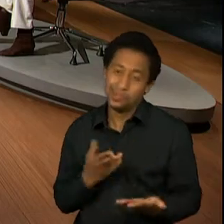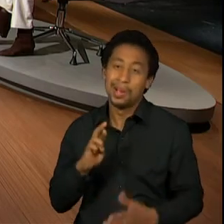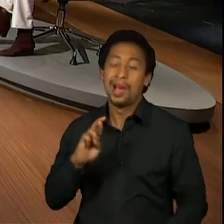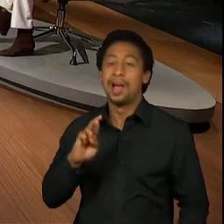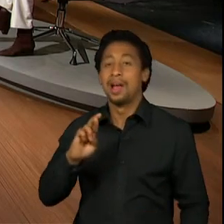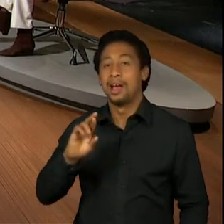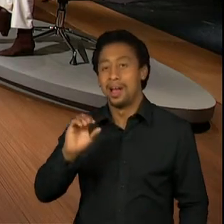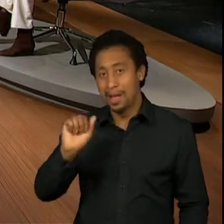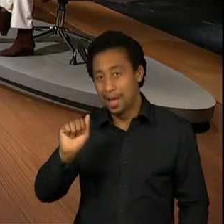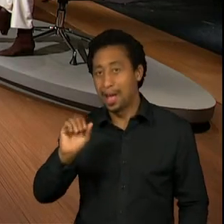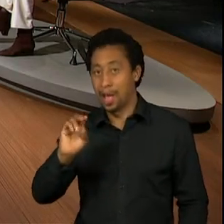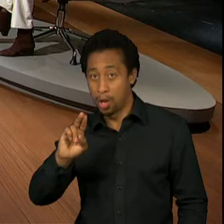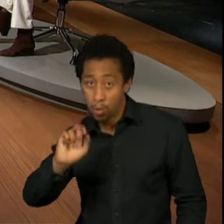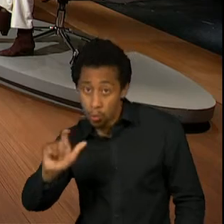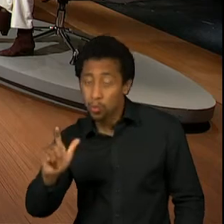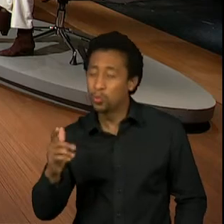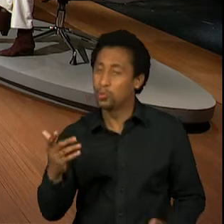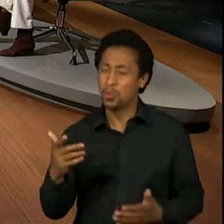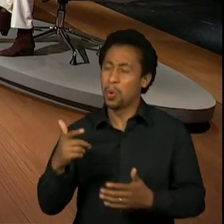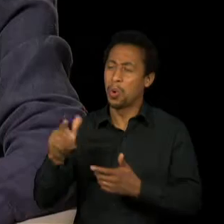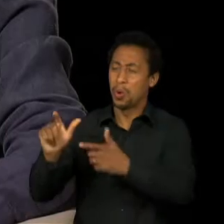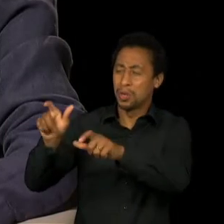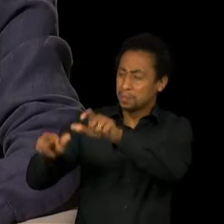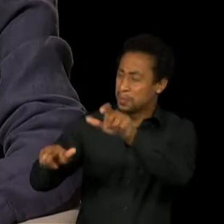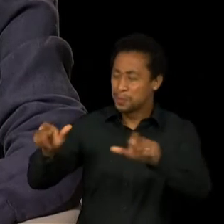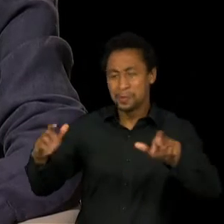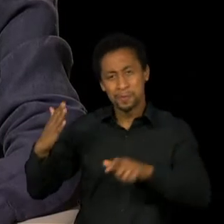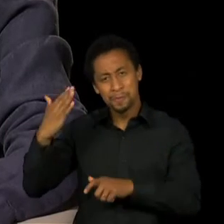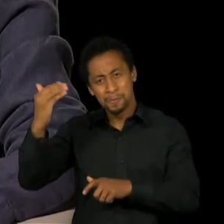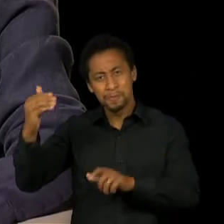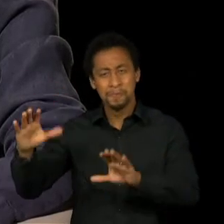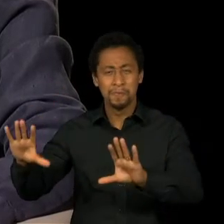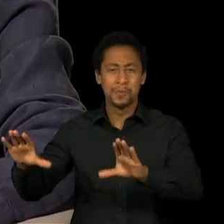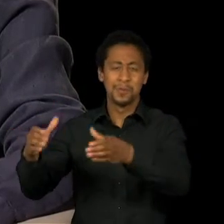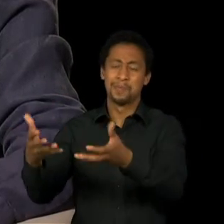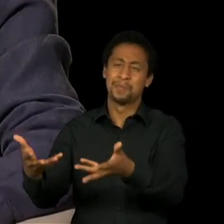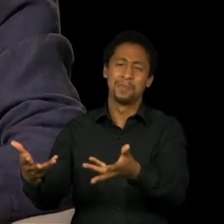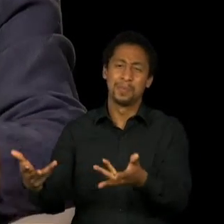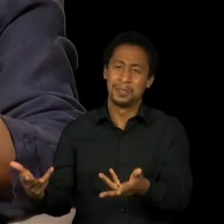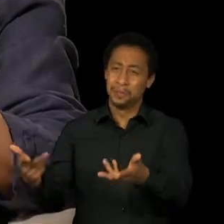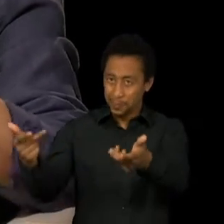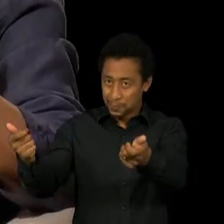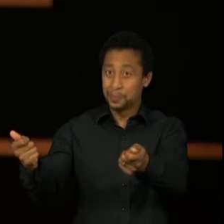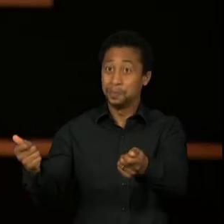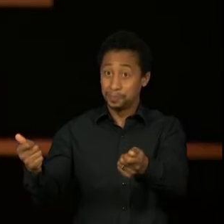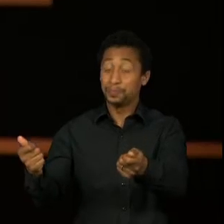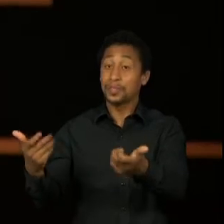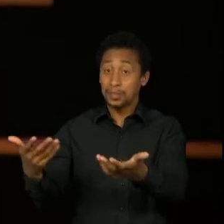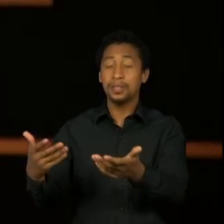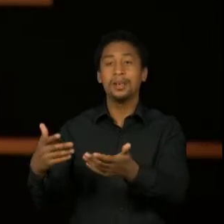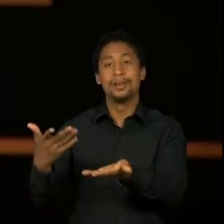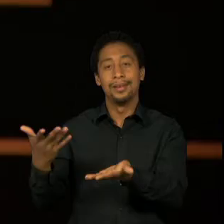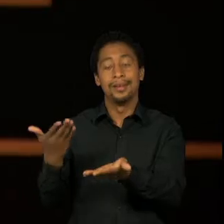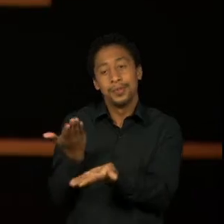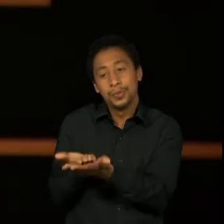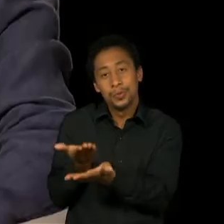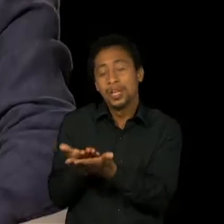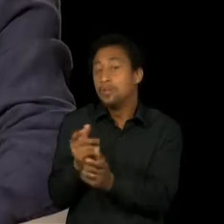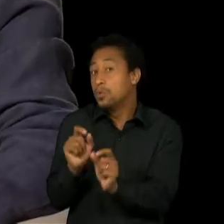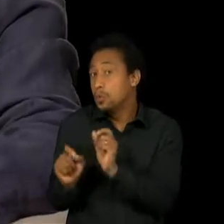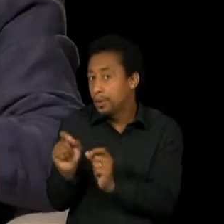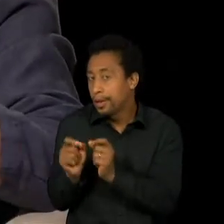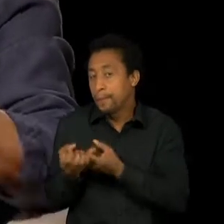Pinto, que é minha prima. Era um grupo maravilhoso. E era em cima de poemas da Cora Coralina,